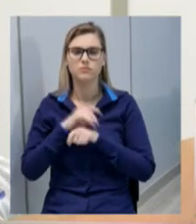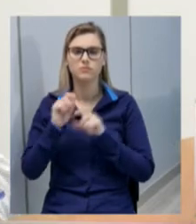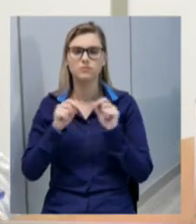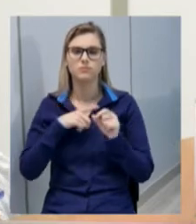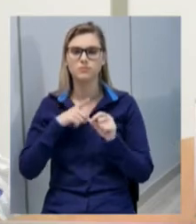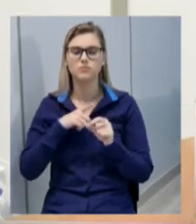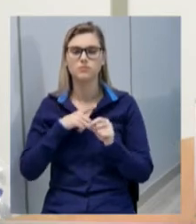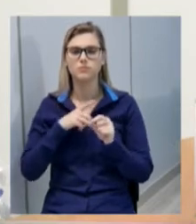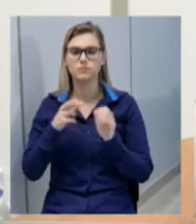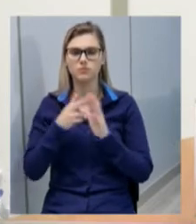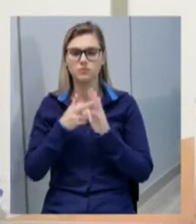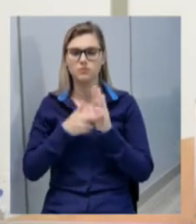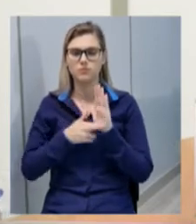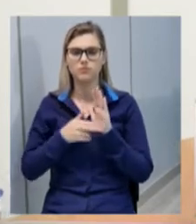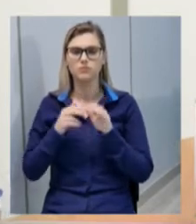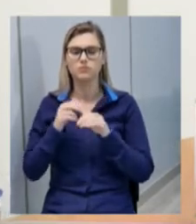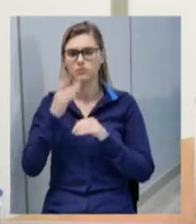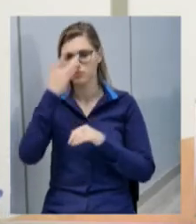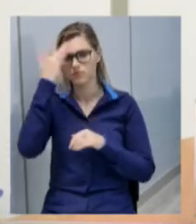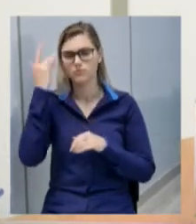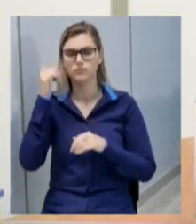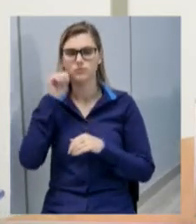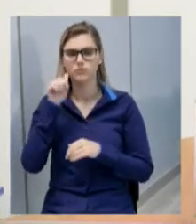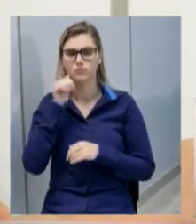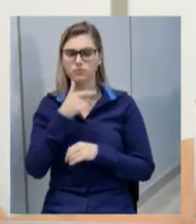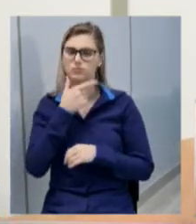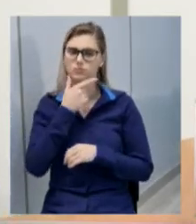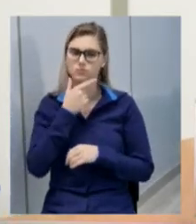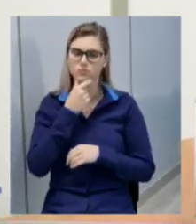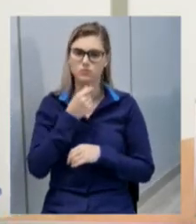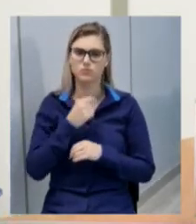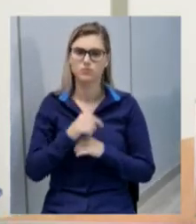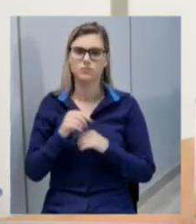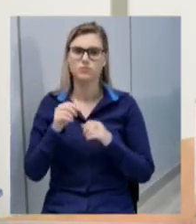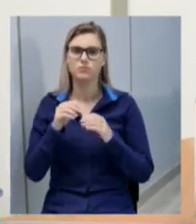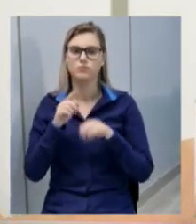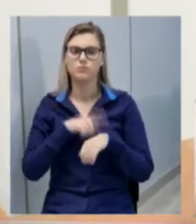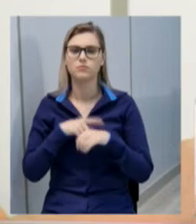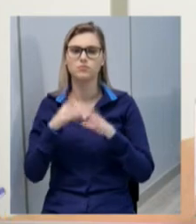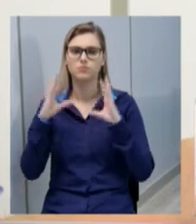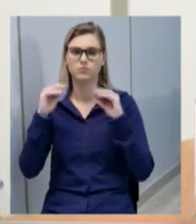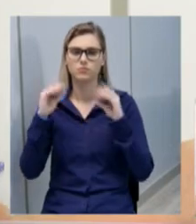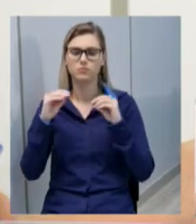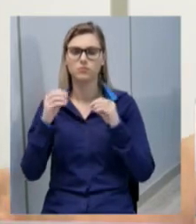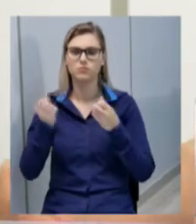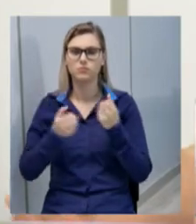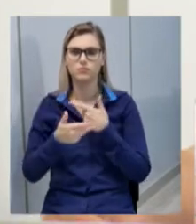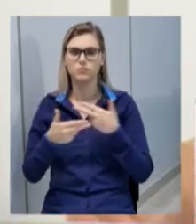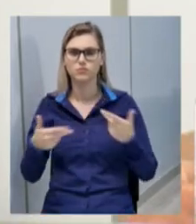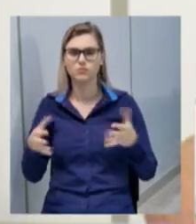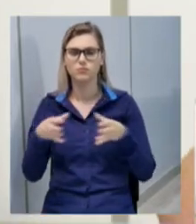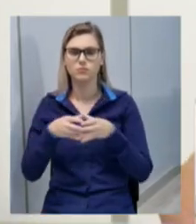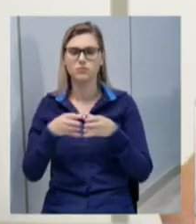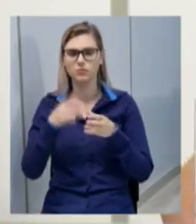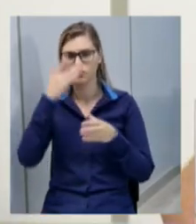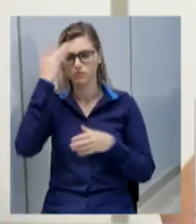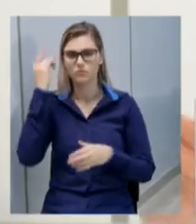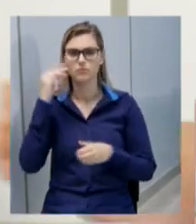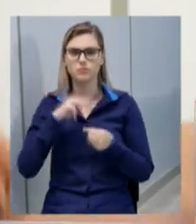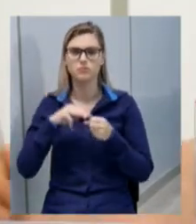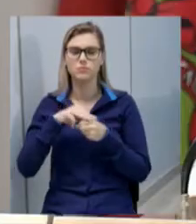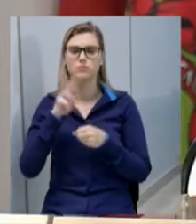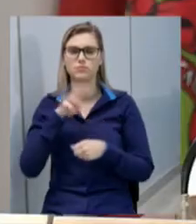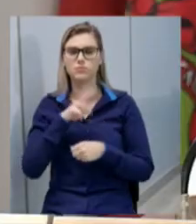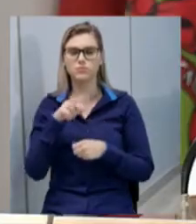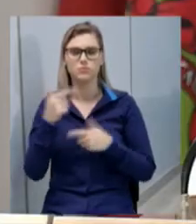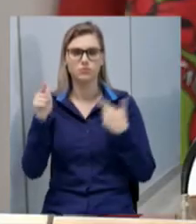desembarque de pessoas do sexo feminino em período noturno no transporte coletivo urbano no município de Chancherê e da outras providências